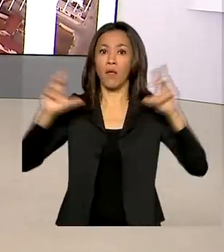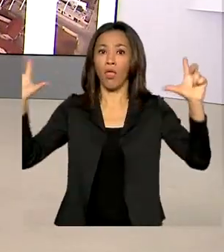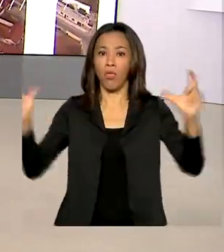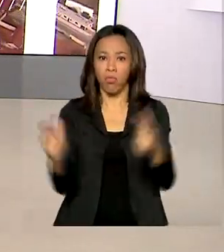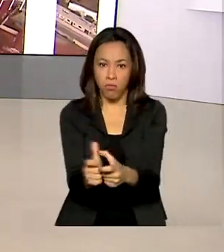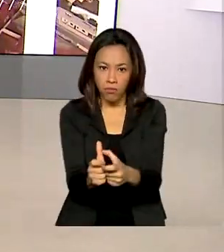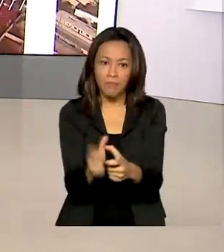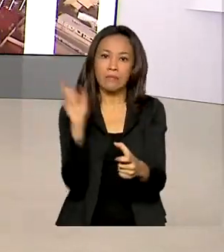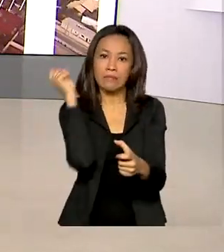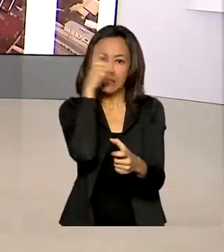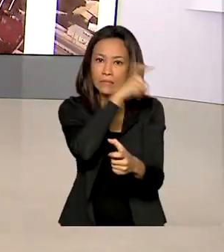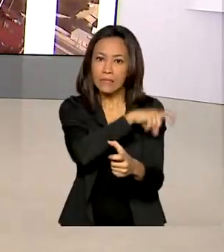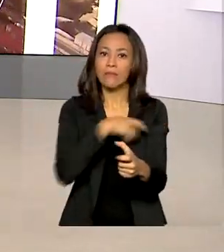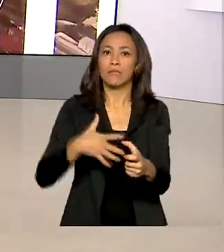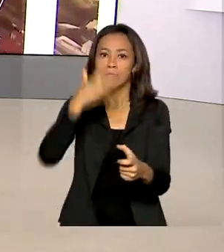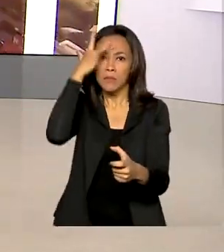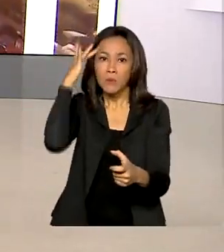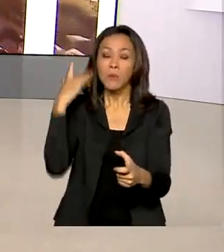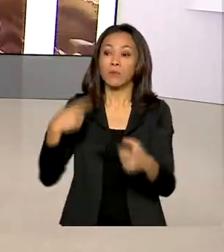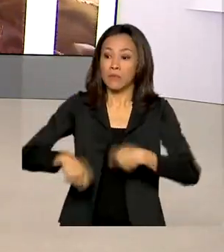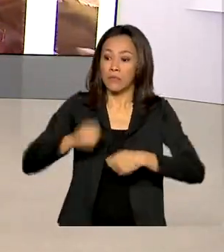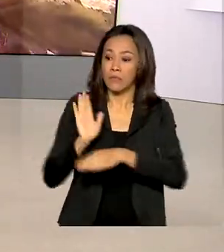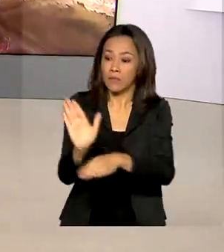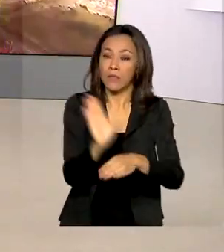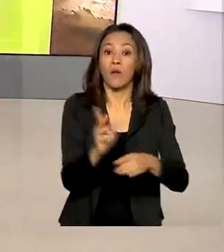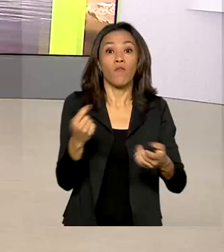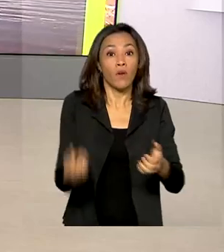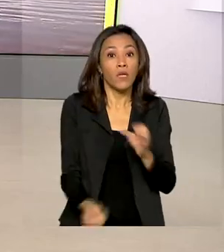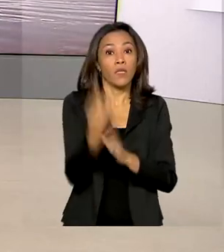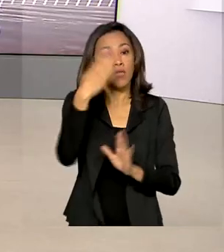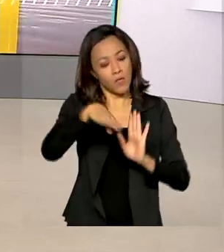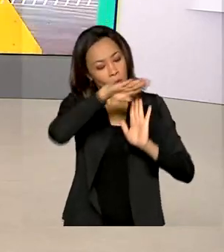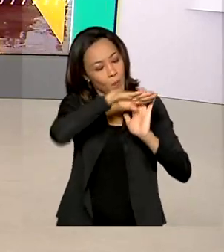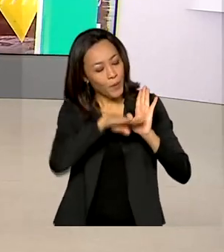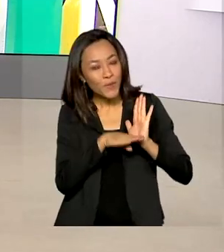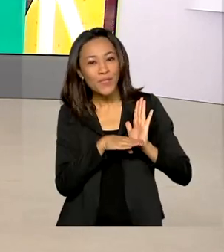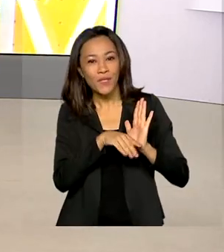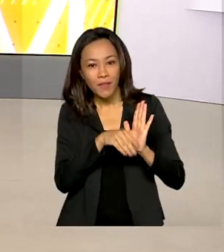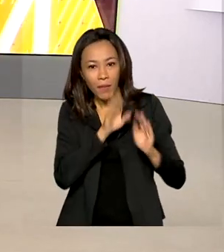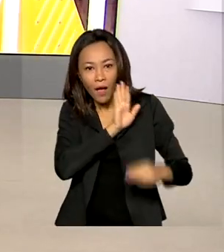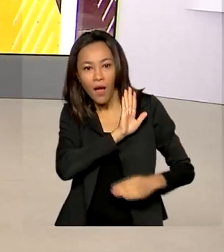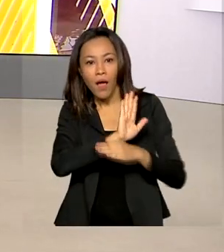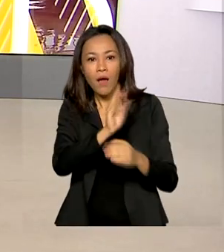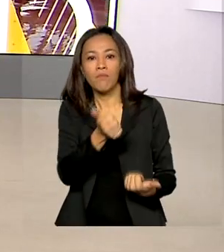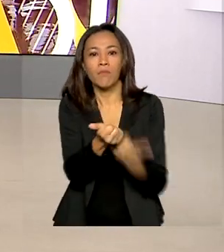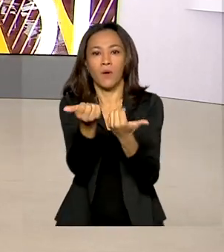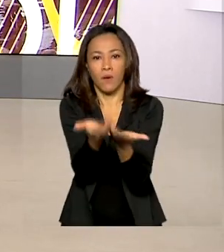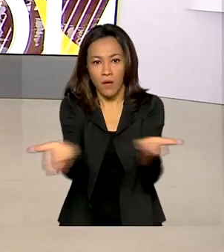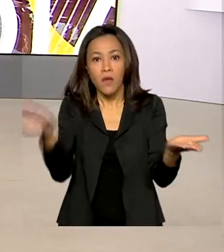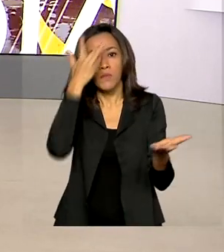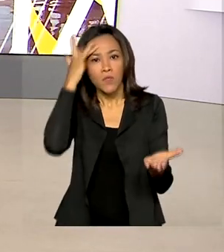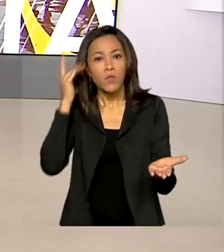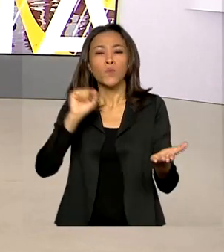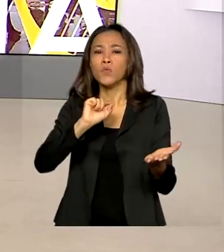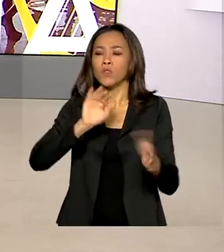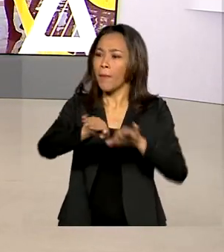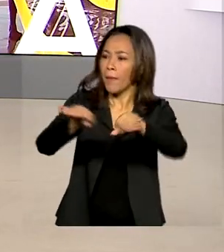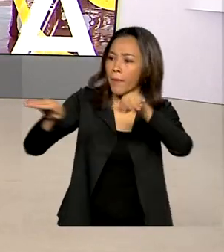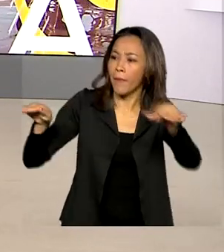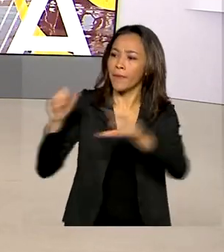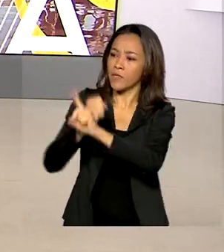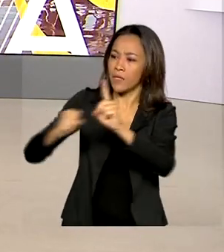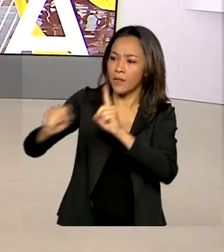amenizar a situação das pessoas, foi lançado na cidade o projeto Brasil Fraterno. A ideia é mobilizar a sociedade e